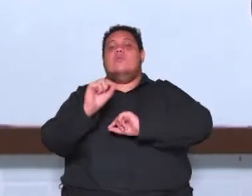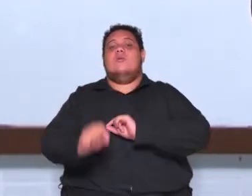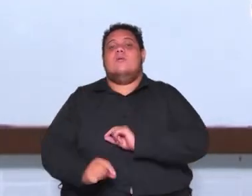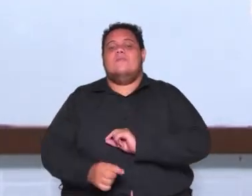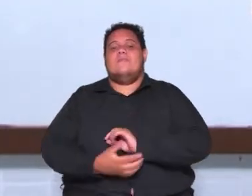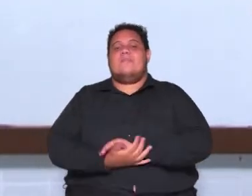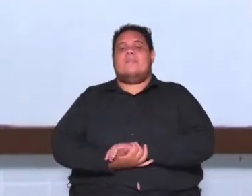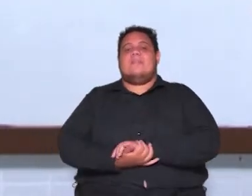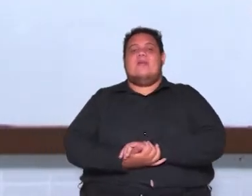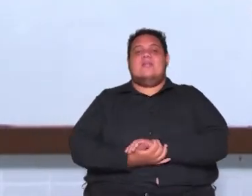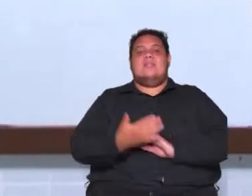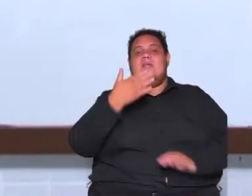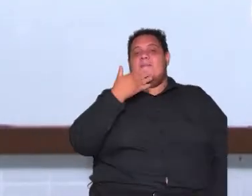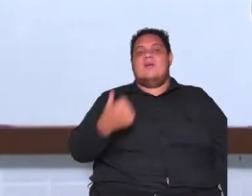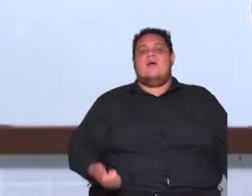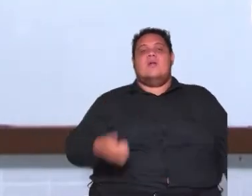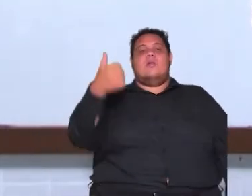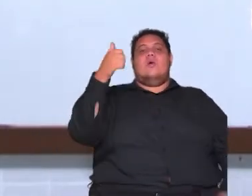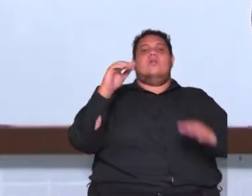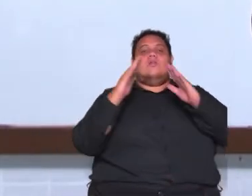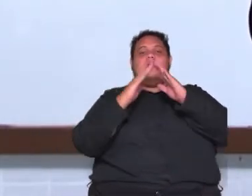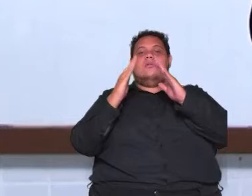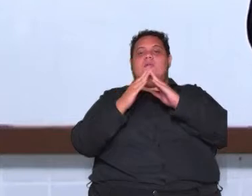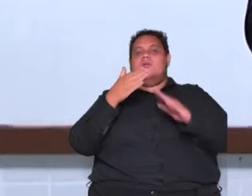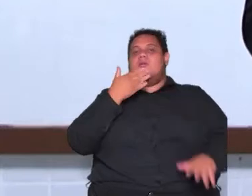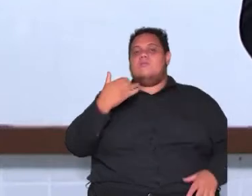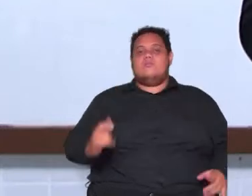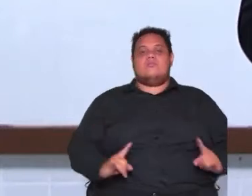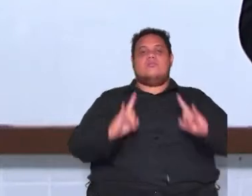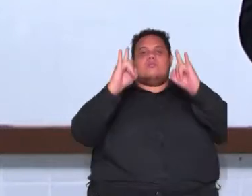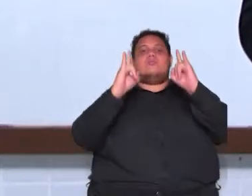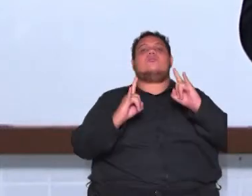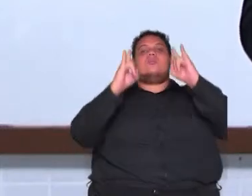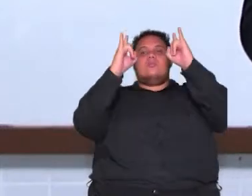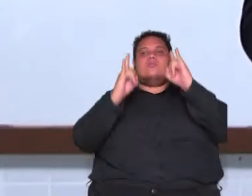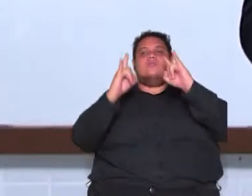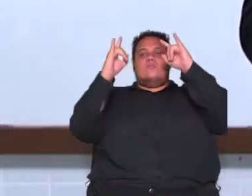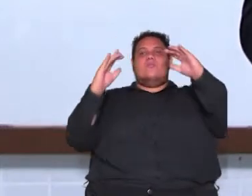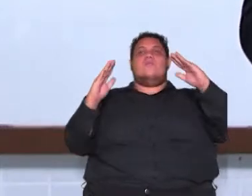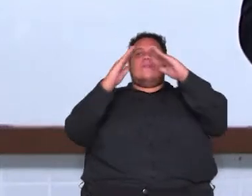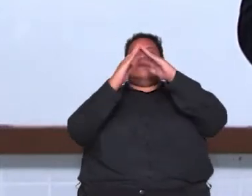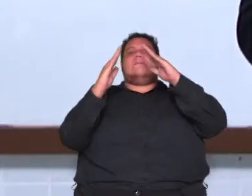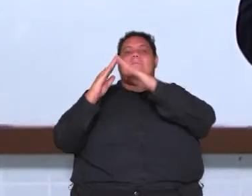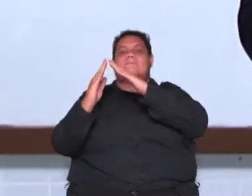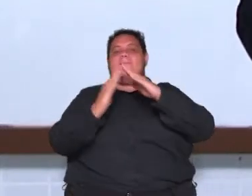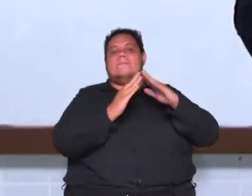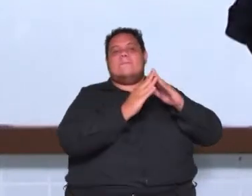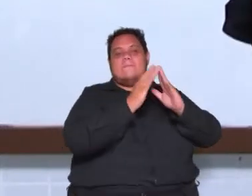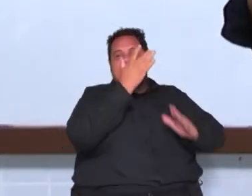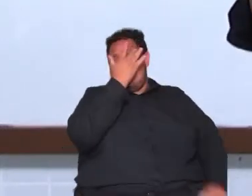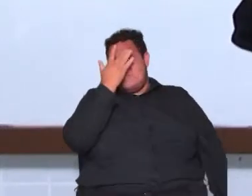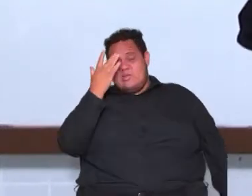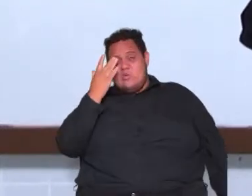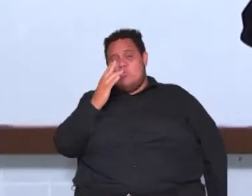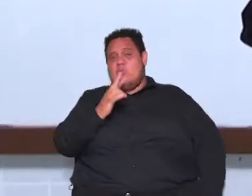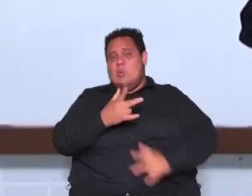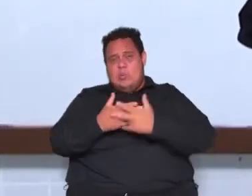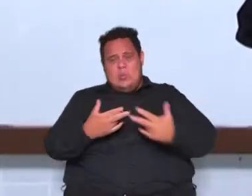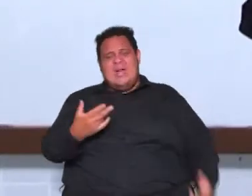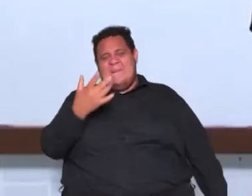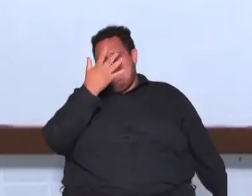das melhores casas dos melhores prédios para abrigar essas pessoas olha que coisa gente